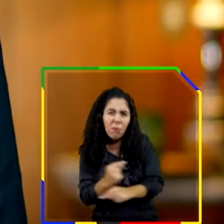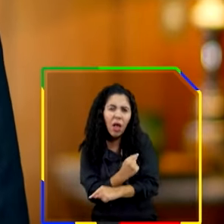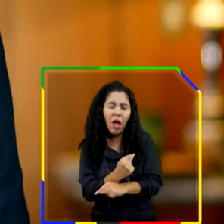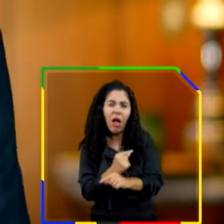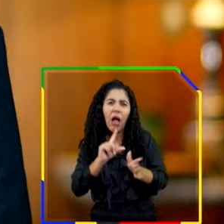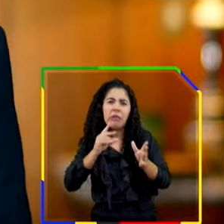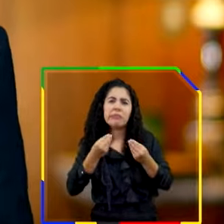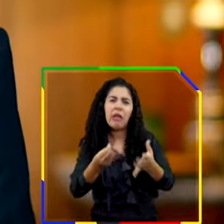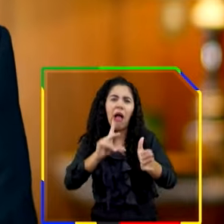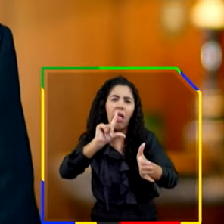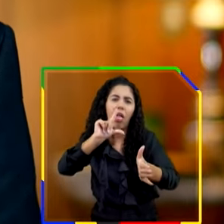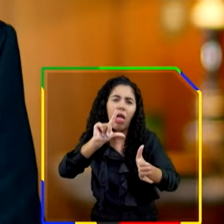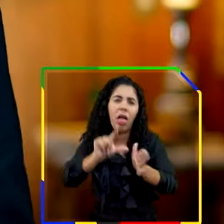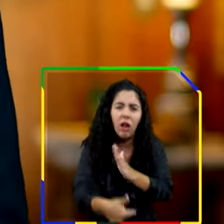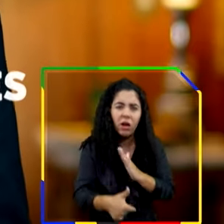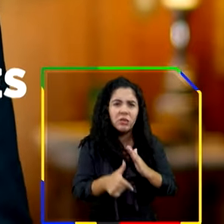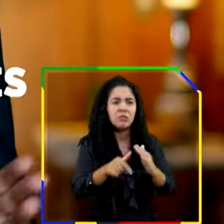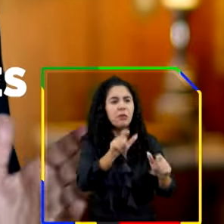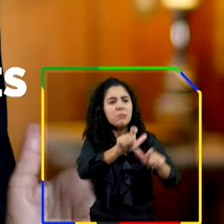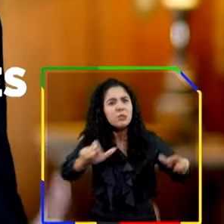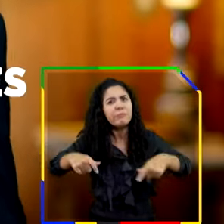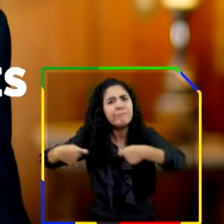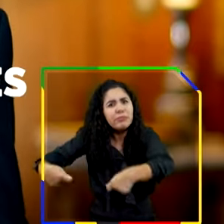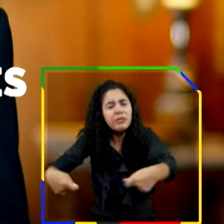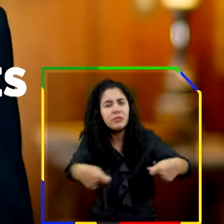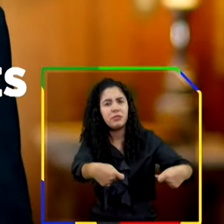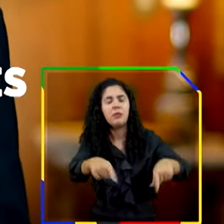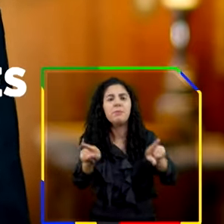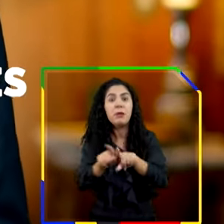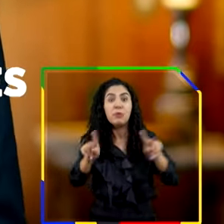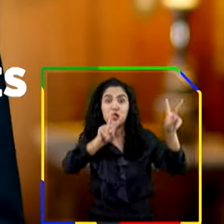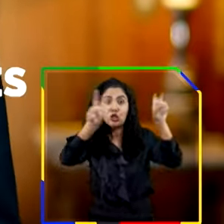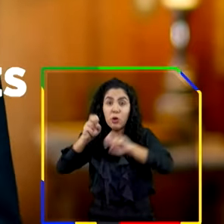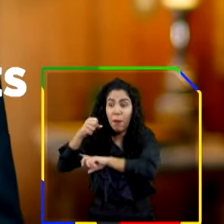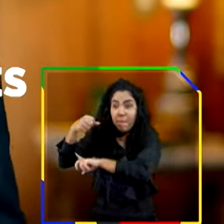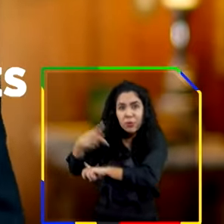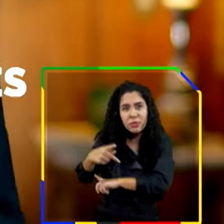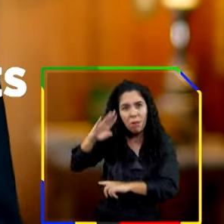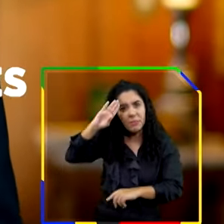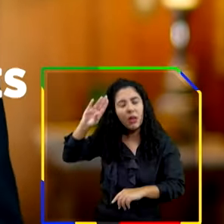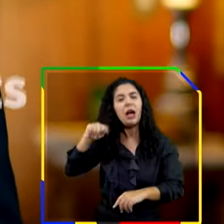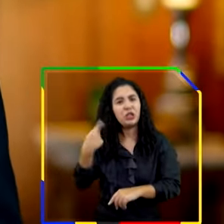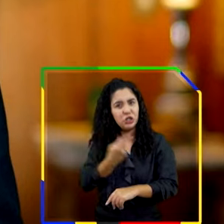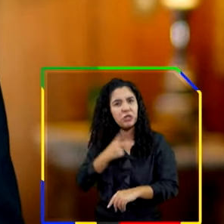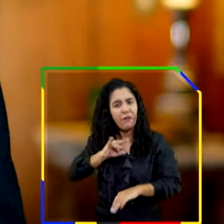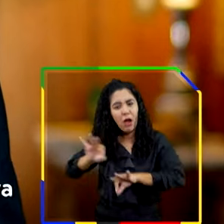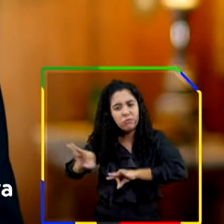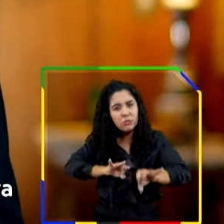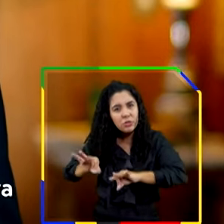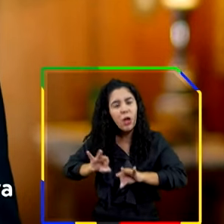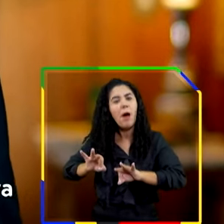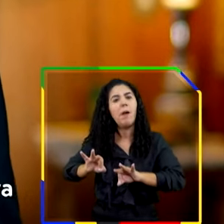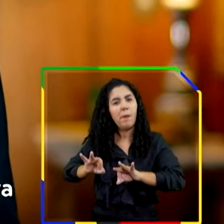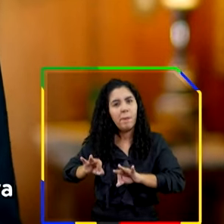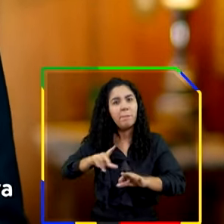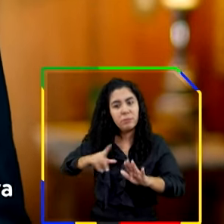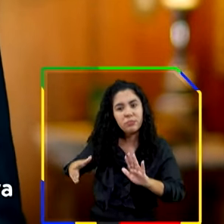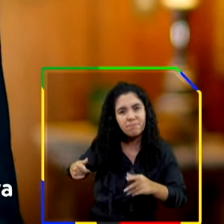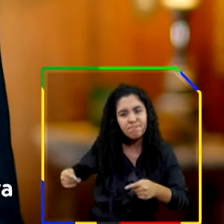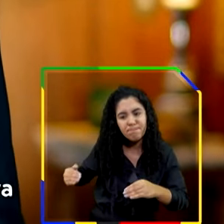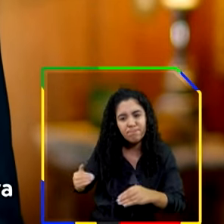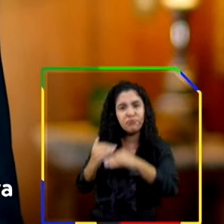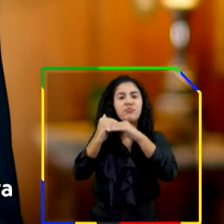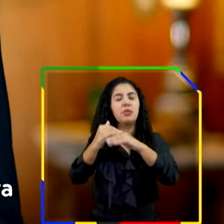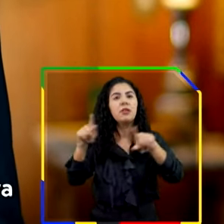atendimento a quem mais precisa. Para as aposentadorias militares, nós vamos promover mais igualdade, com a instituição de uma